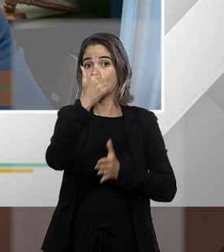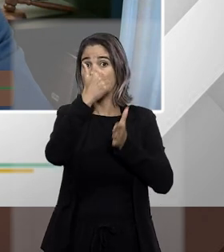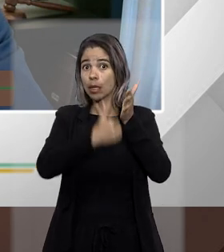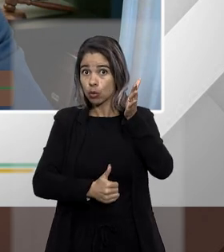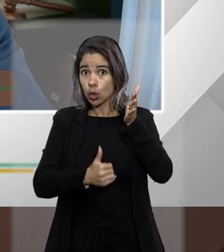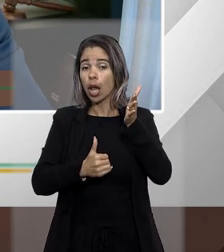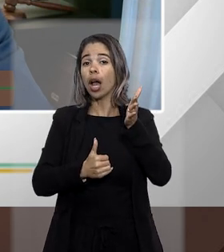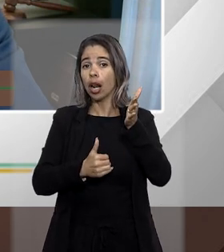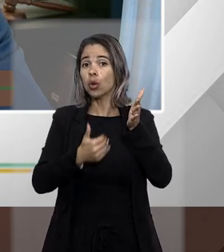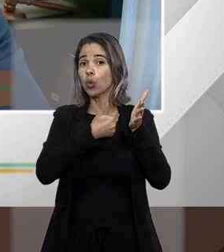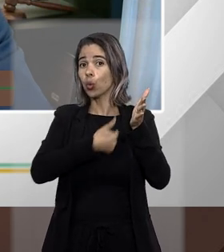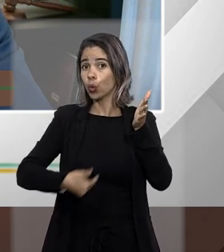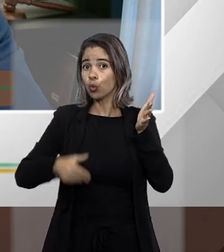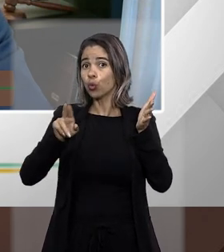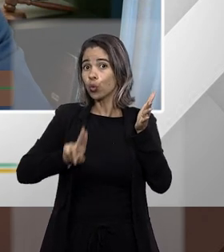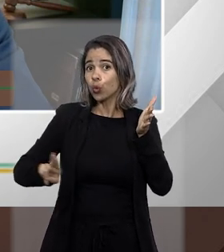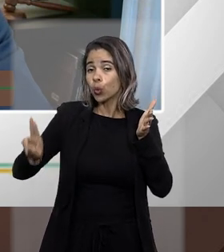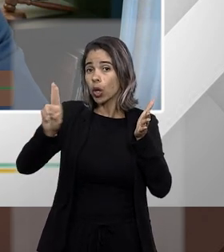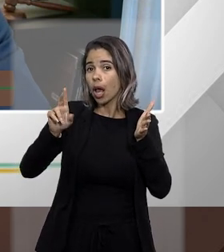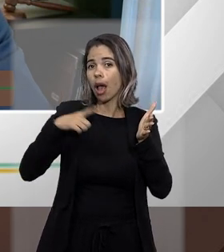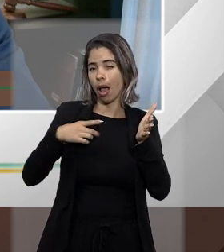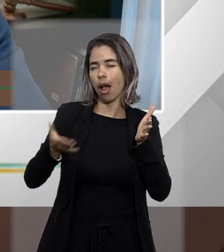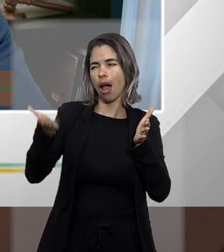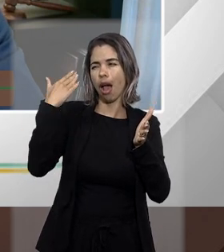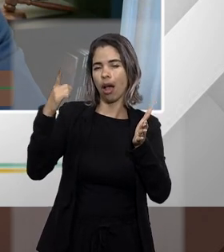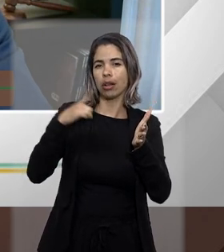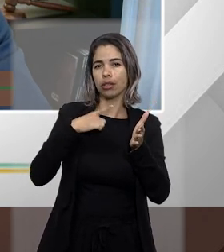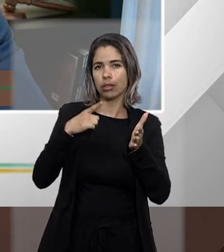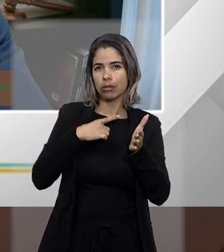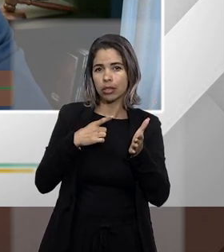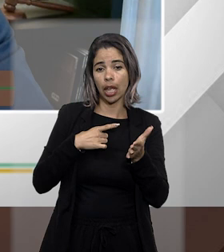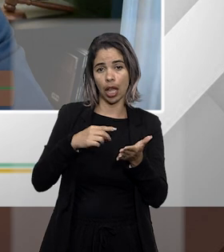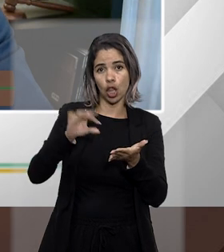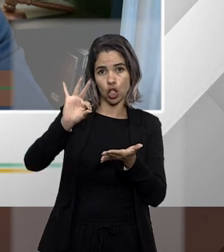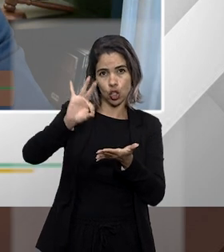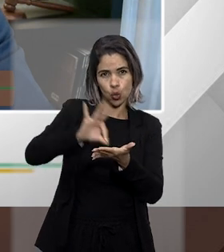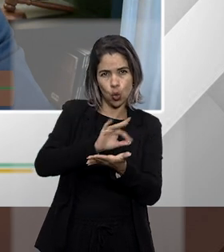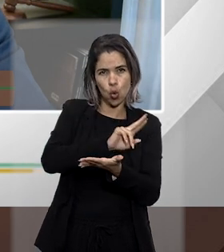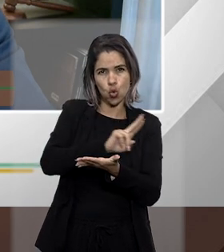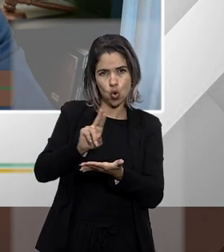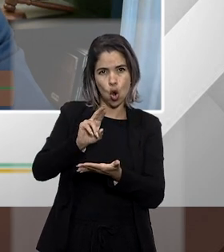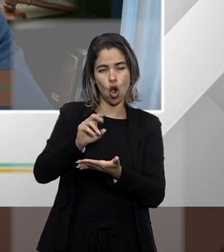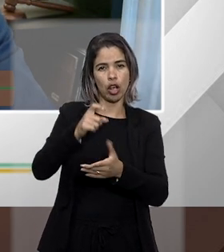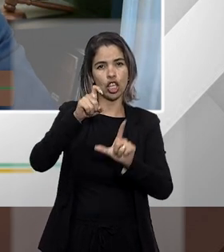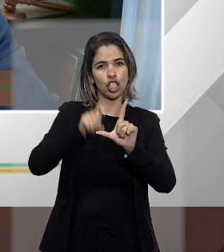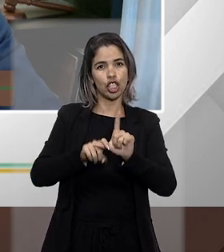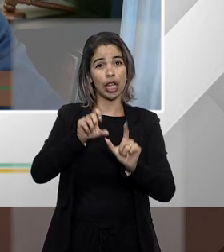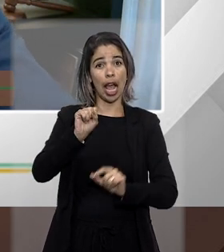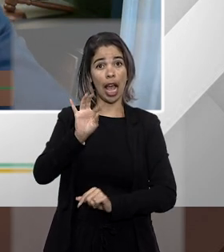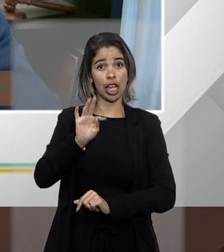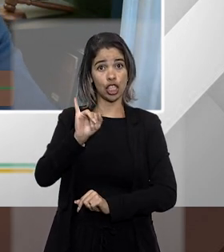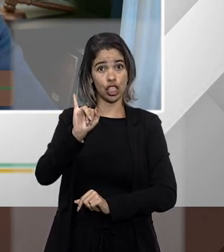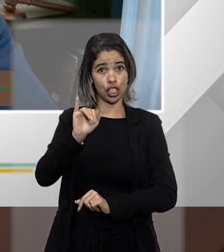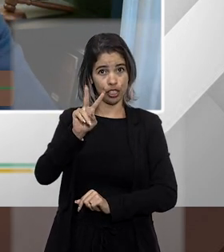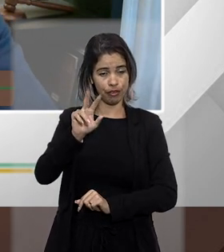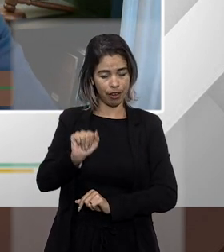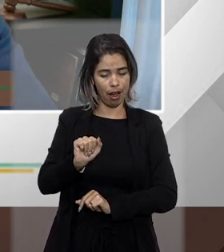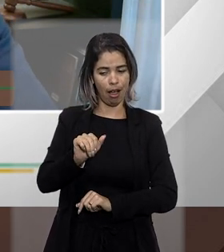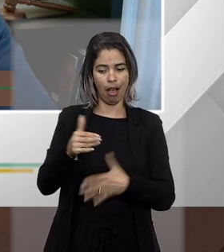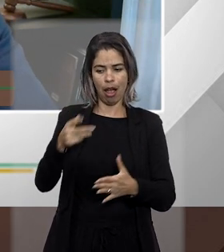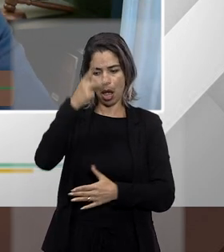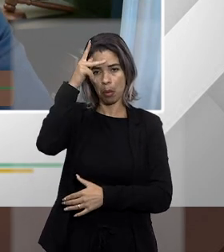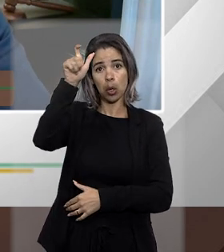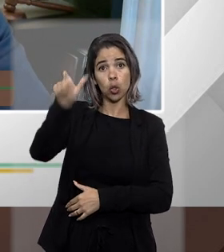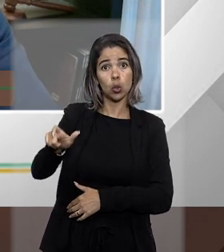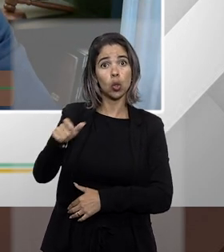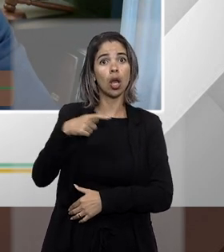antes da inscrição em dívida ativa se está discutindo o tré tributário a autoridade com a atora vai ser algum agente da receita federal